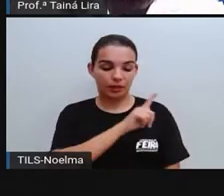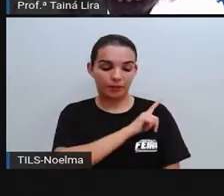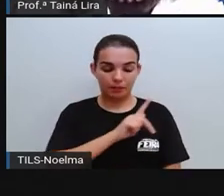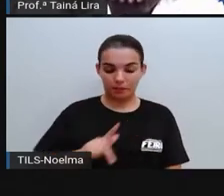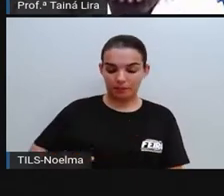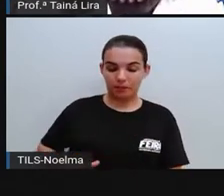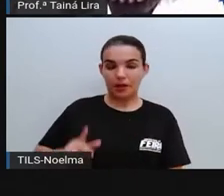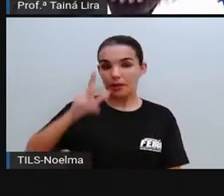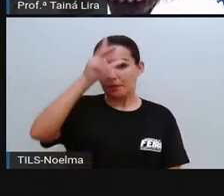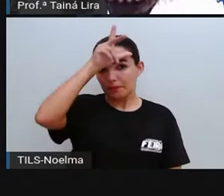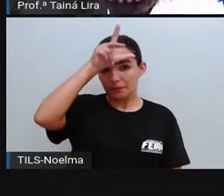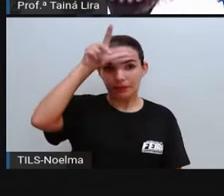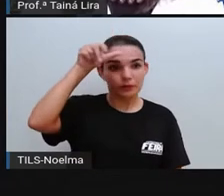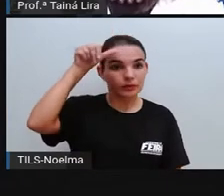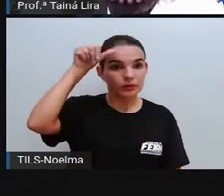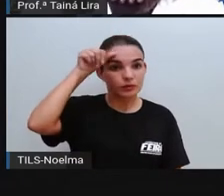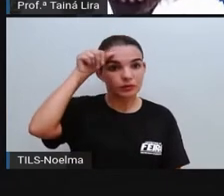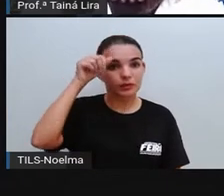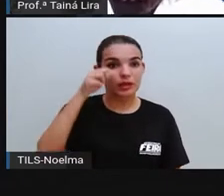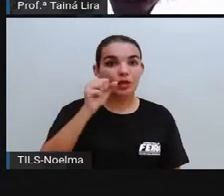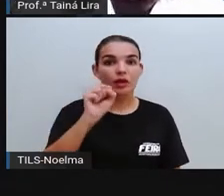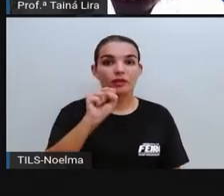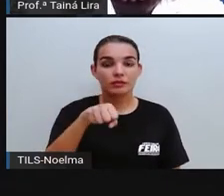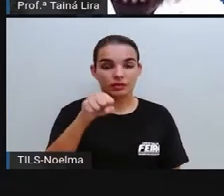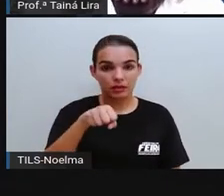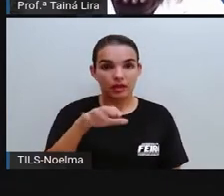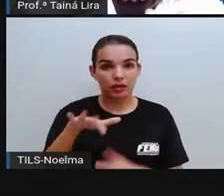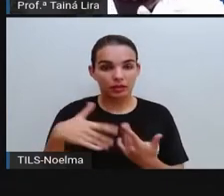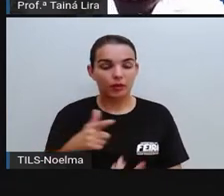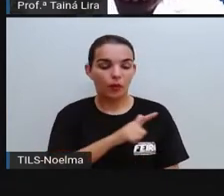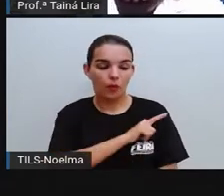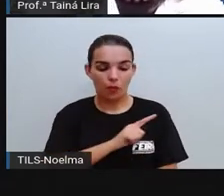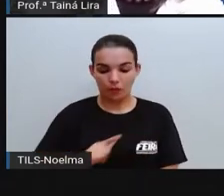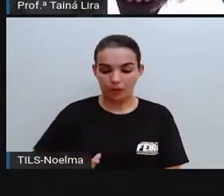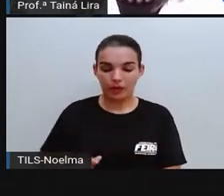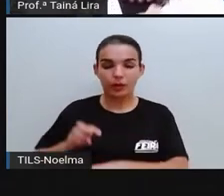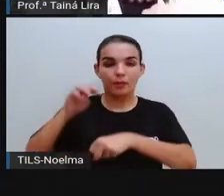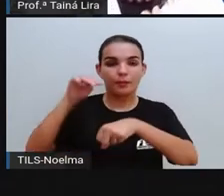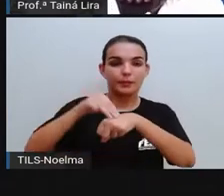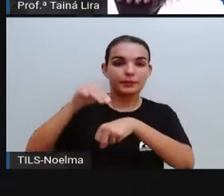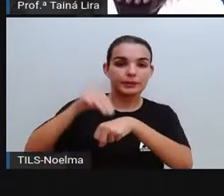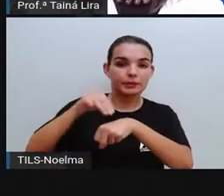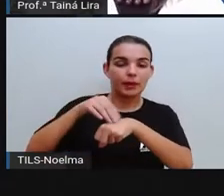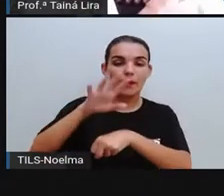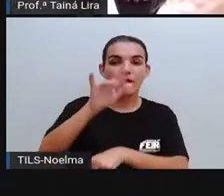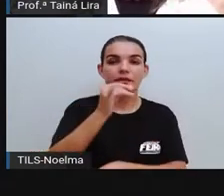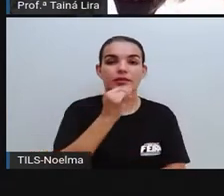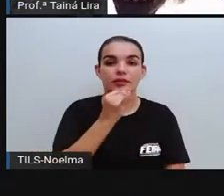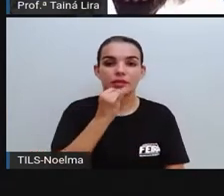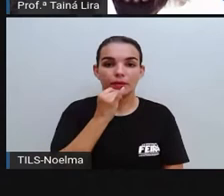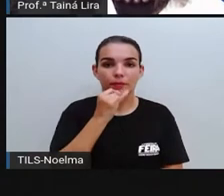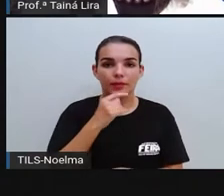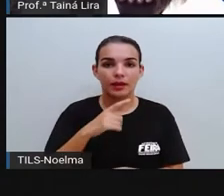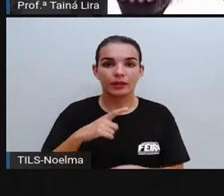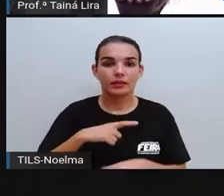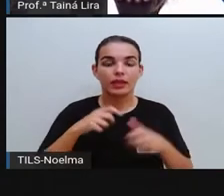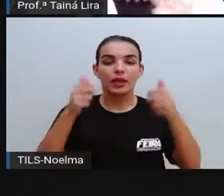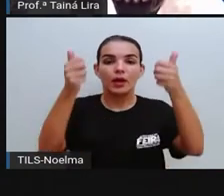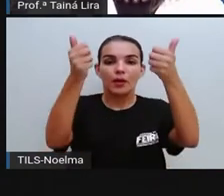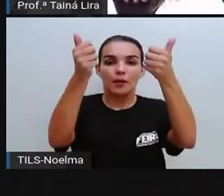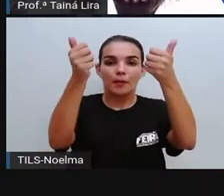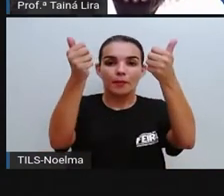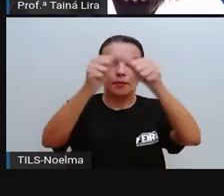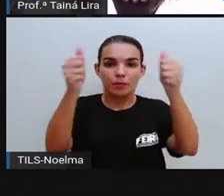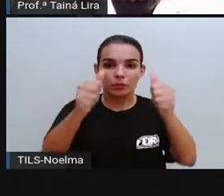prefeitura de Feira de Santana, tá? Que é o governo municipal. Então, por exemplo, nós temos museus